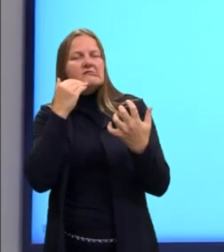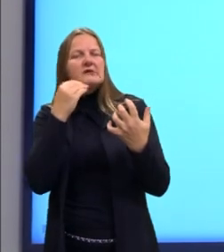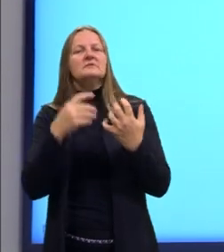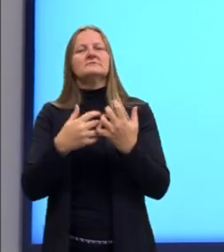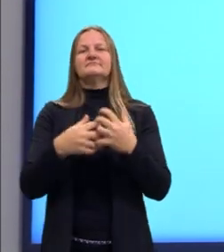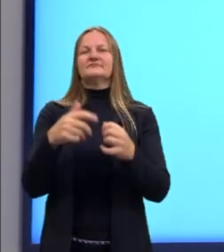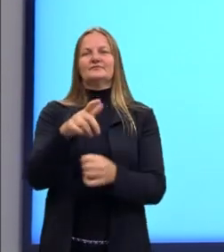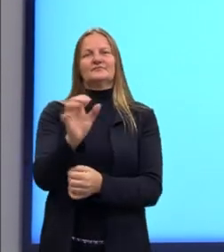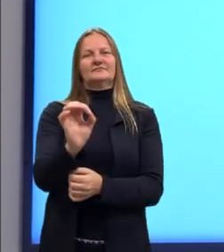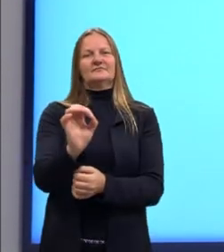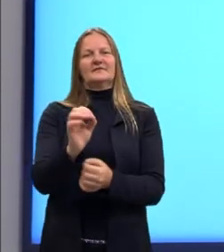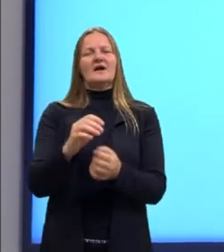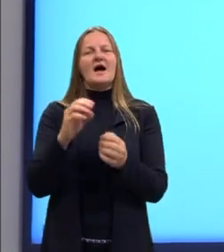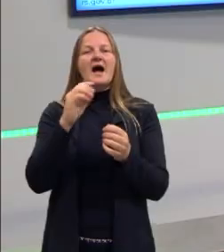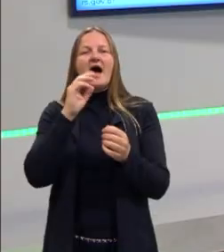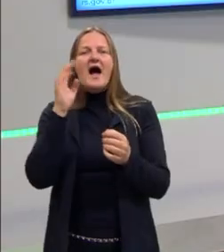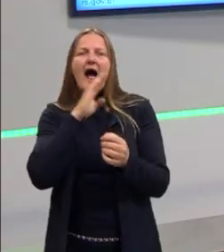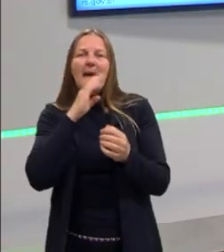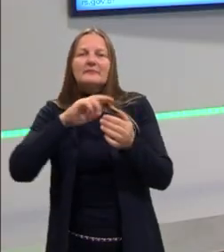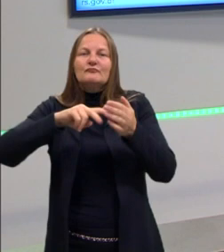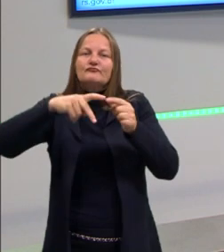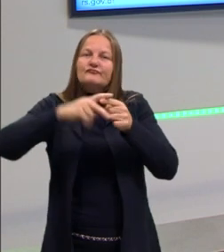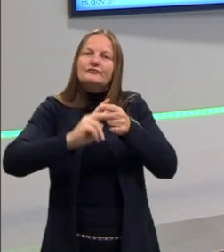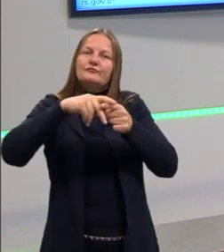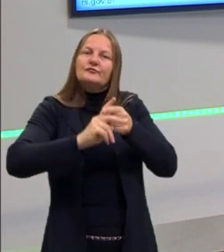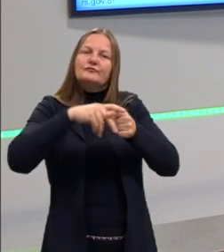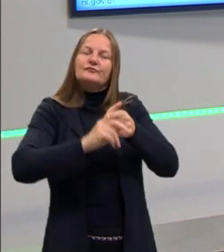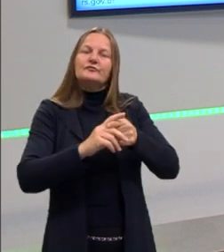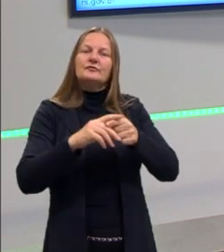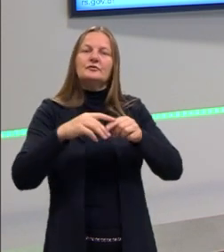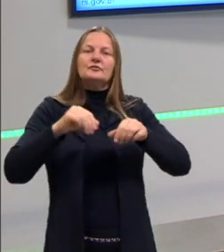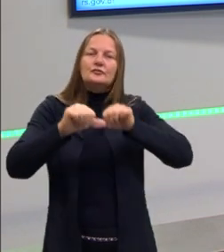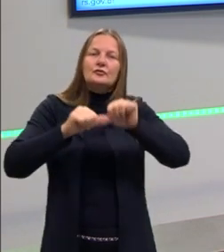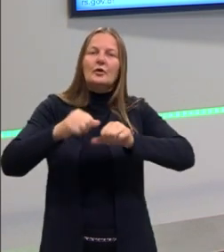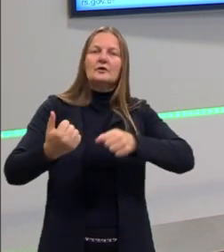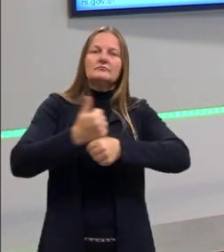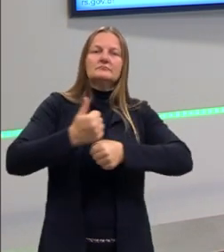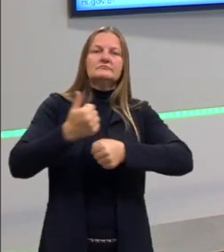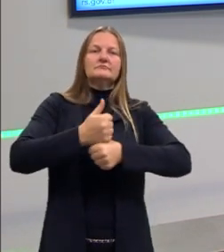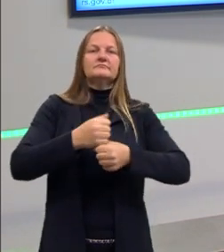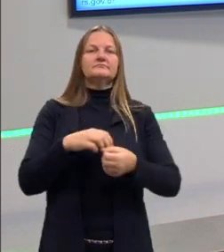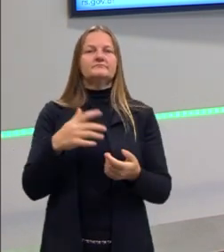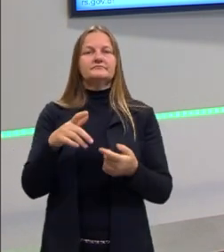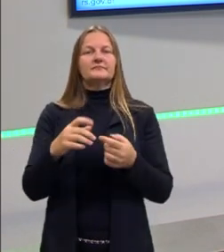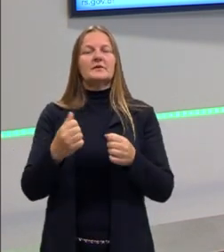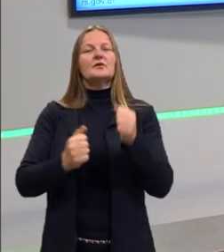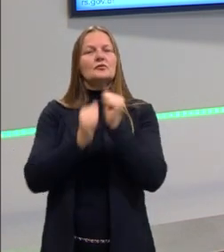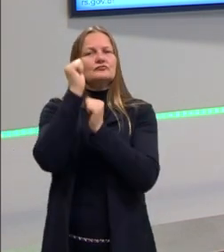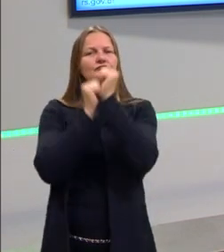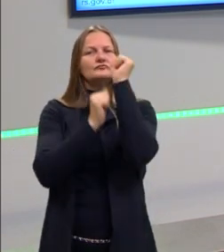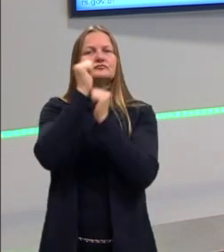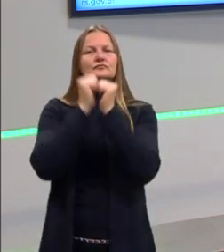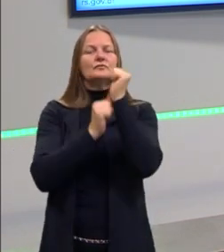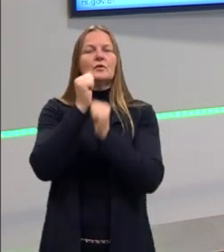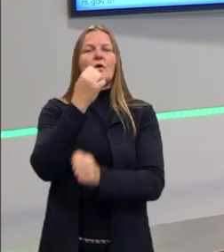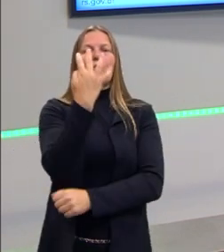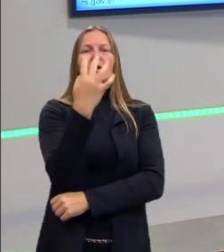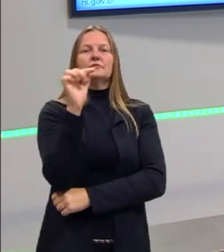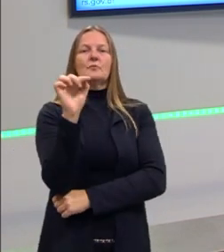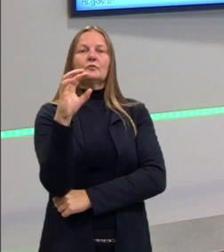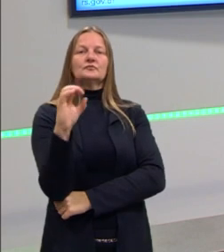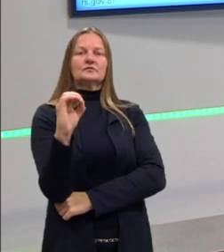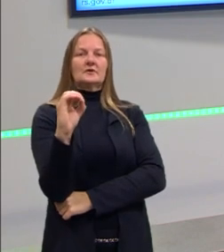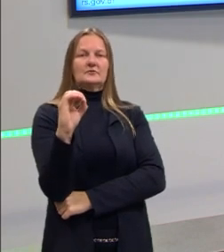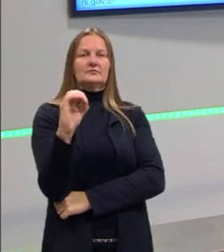eu consigo, então, rapidamente trocar uma placa, né? E aí, temos, justamente, essa indústria 4.0, que a gente